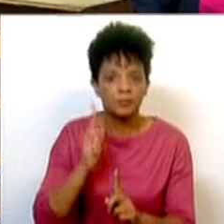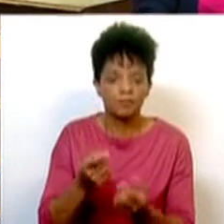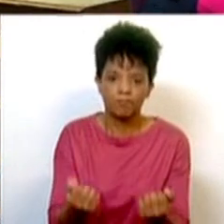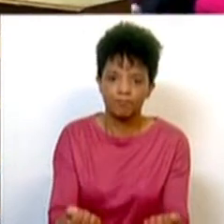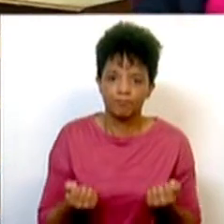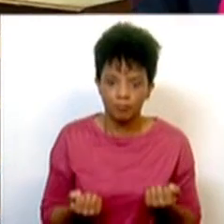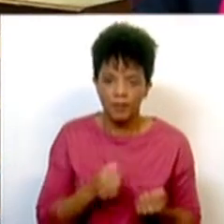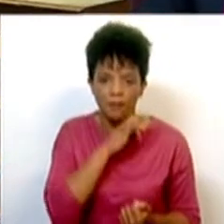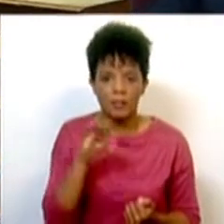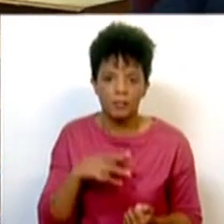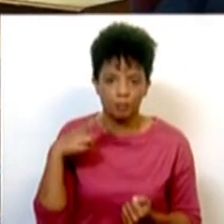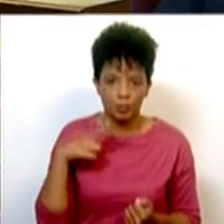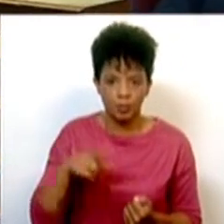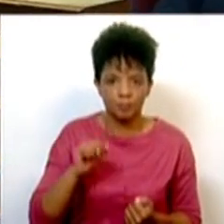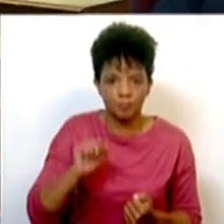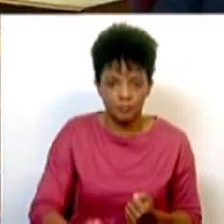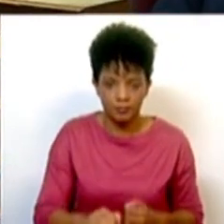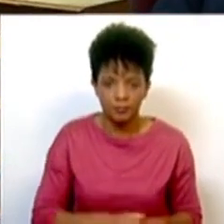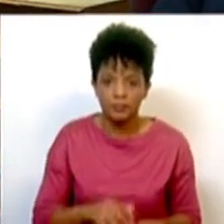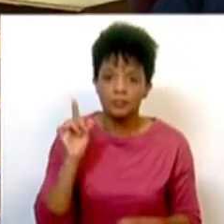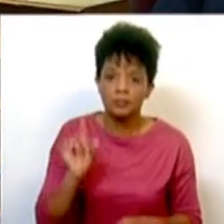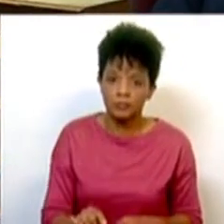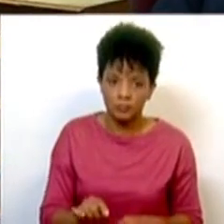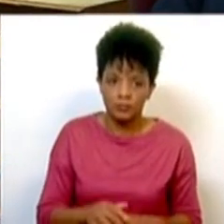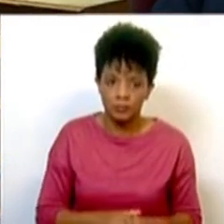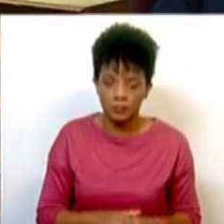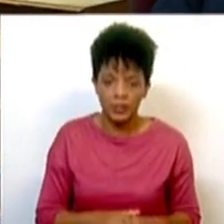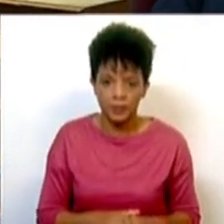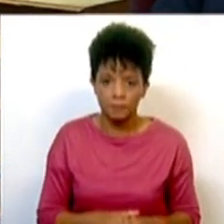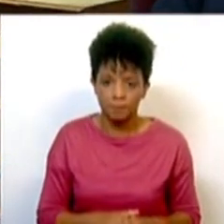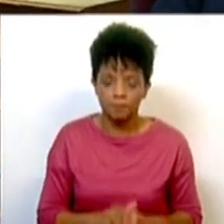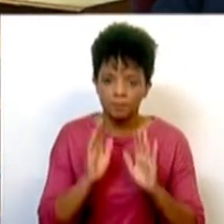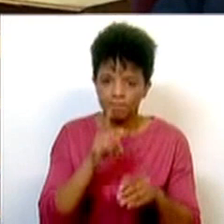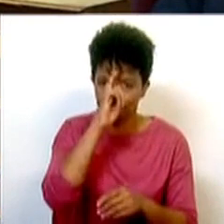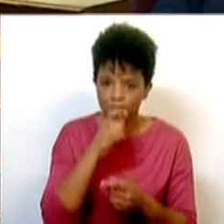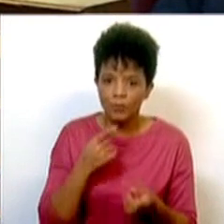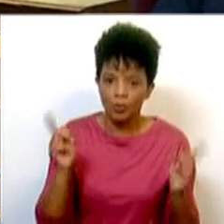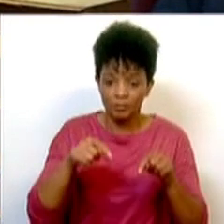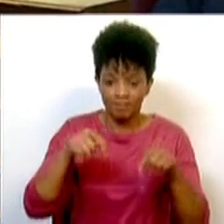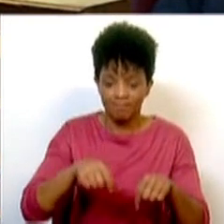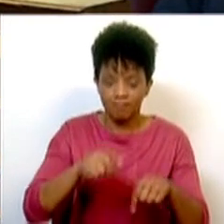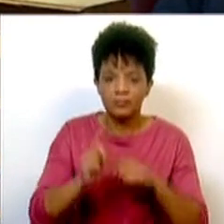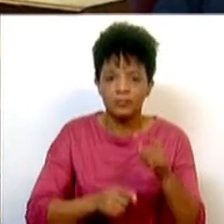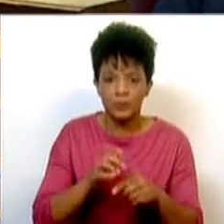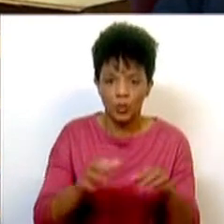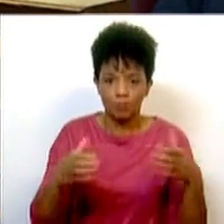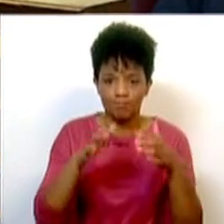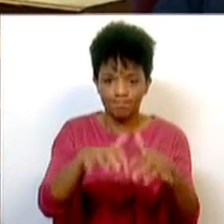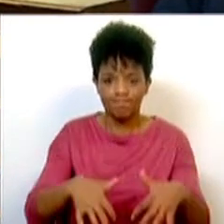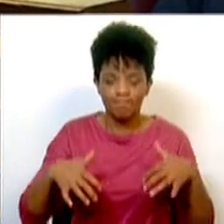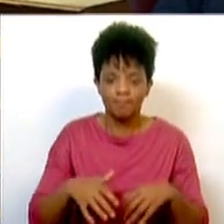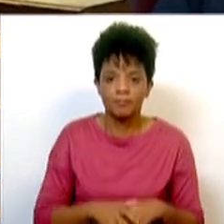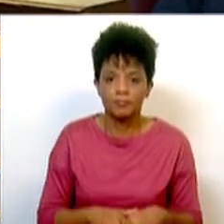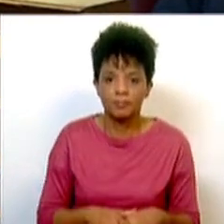poupança às famílias portuguesas e também deve ser relembrado neste ponto que o Grupo Parlamentar do Partido